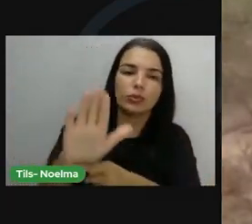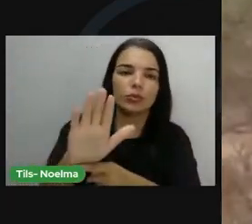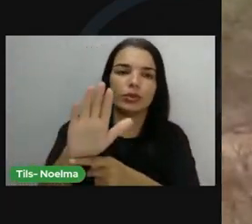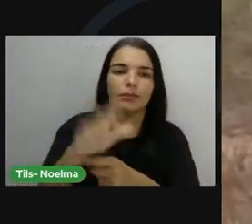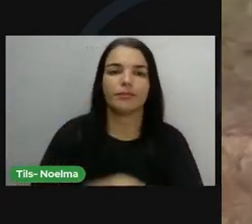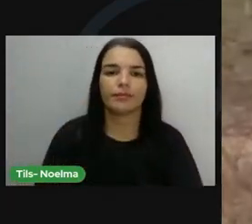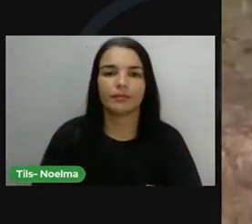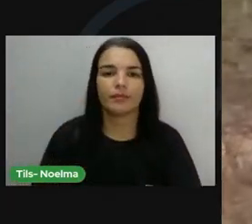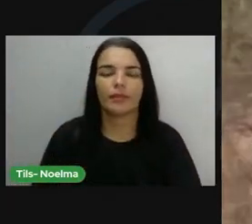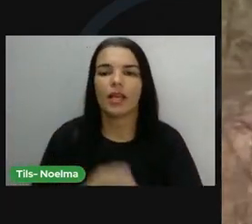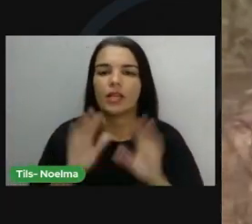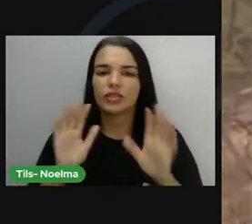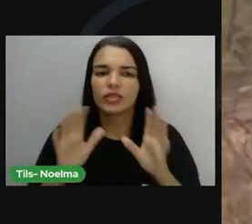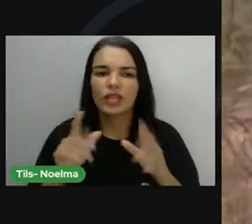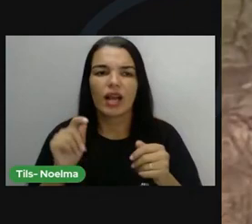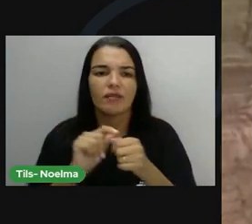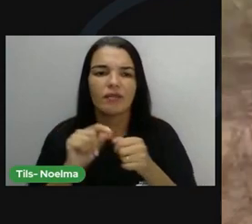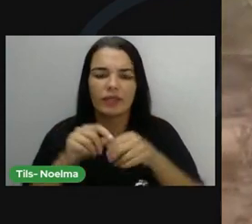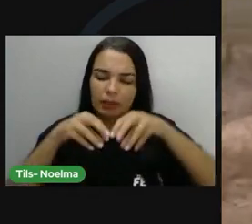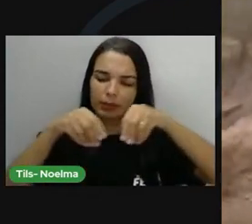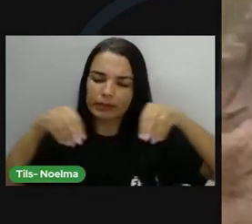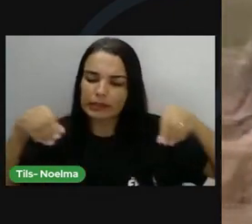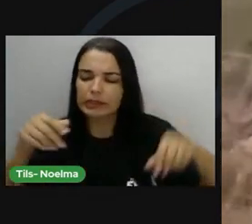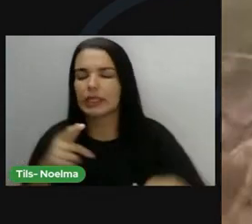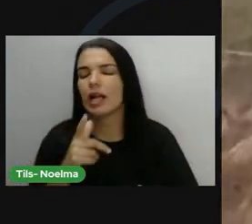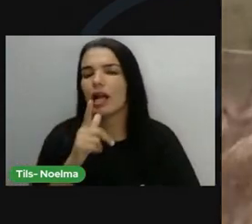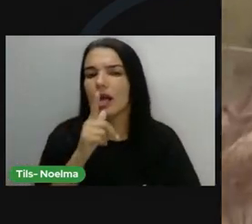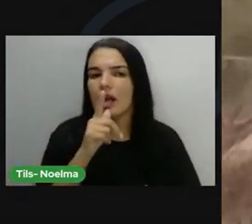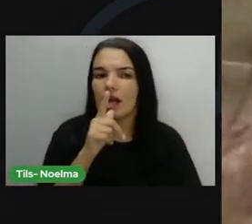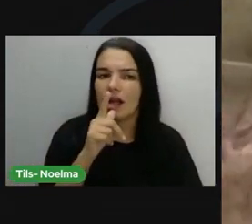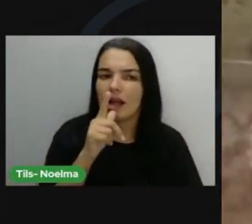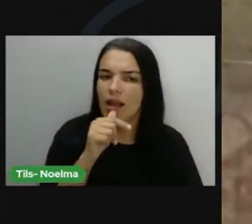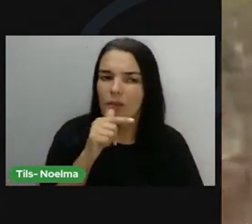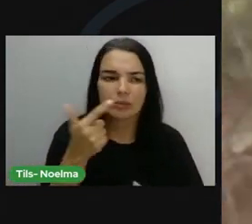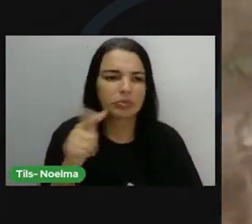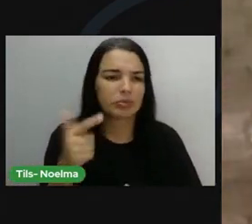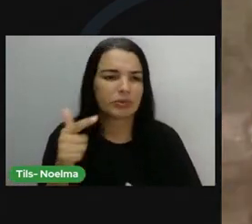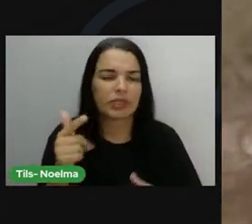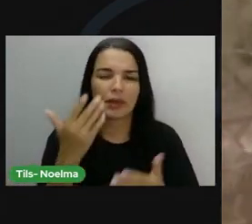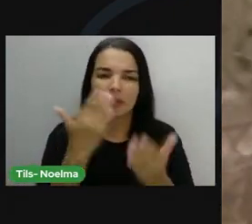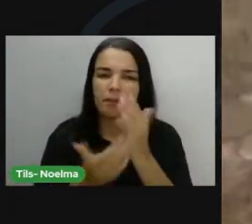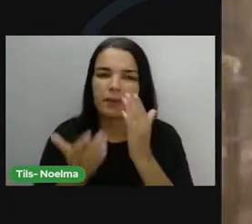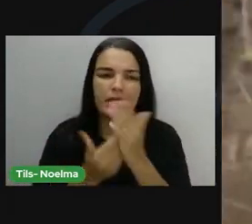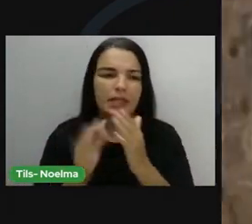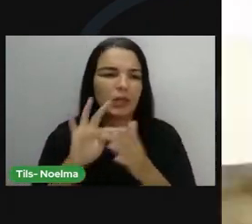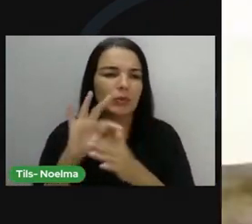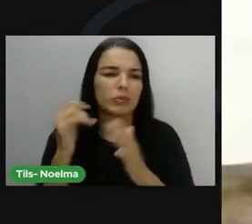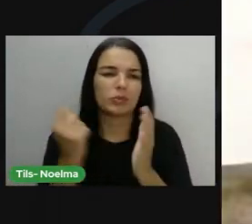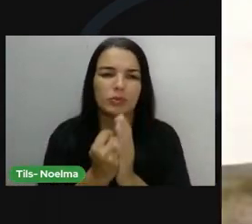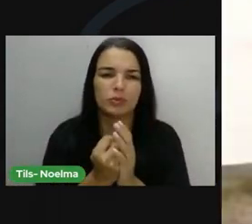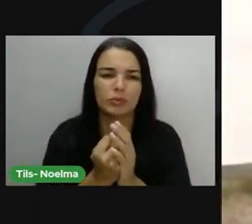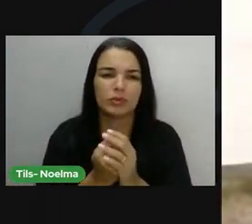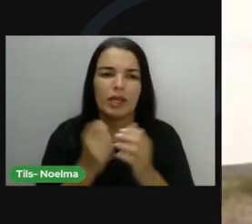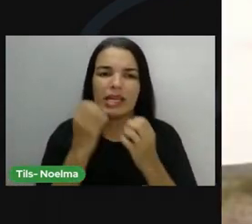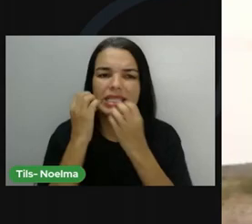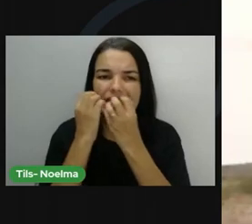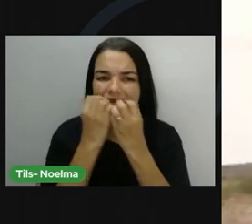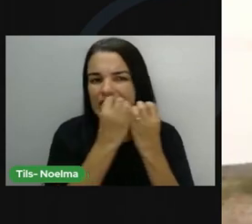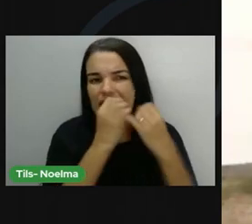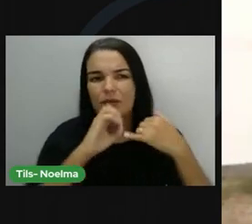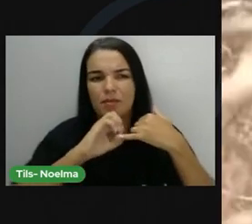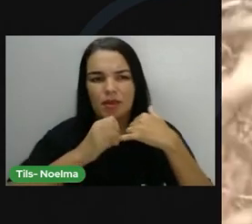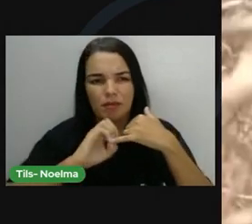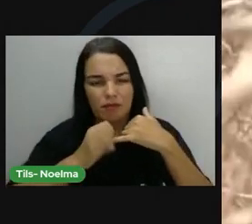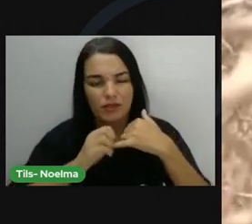infelizmente não deu porque não tivemos a chuva. Não choveu e perdeu Choveu não, perdemos tudo. E no cenário de